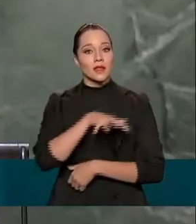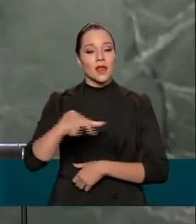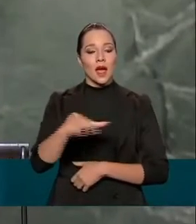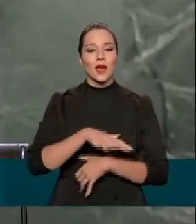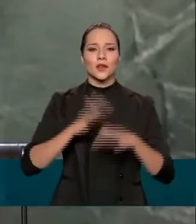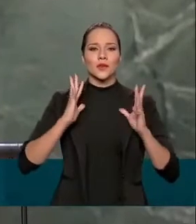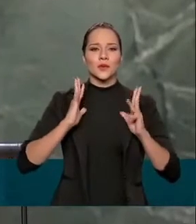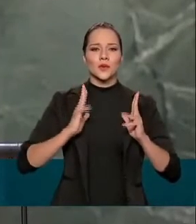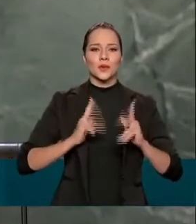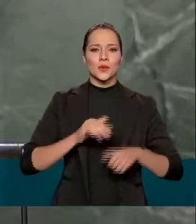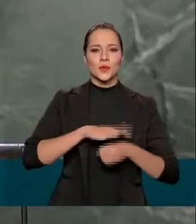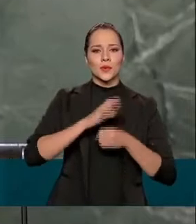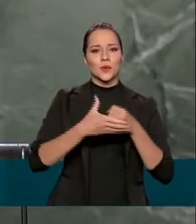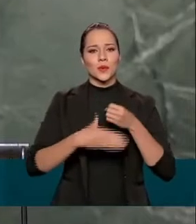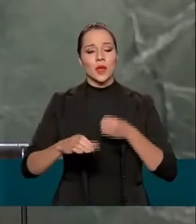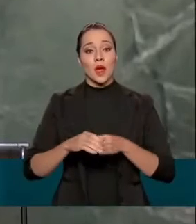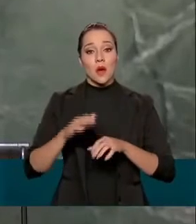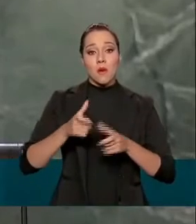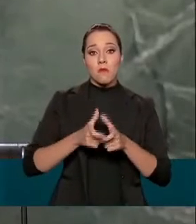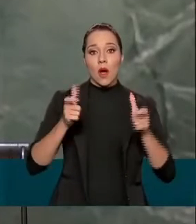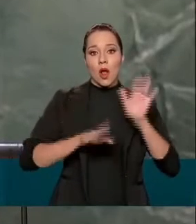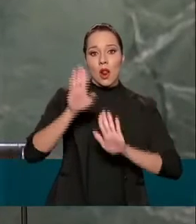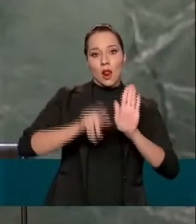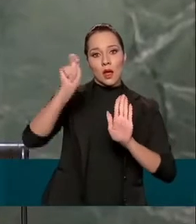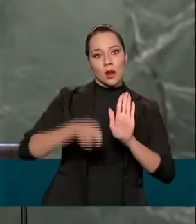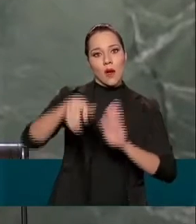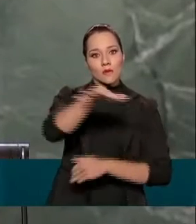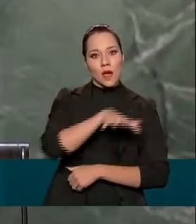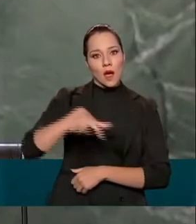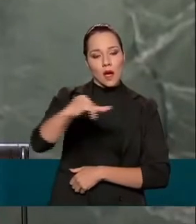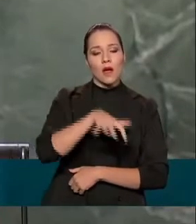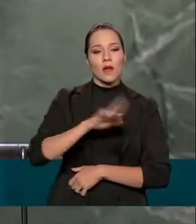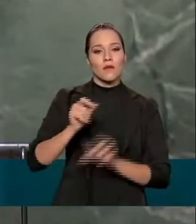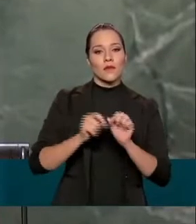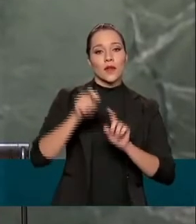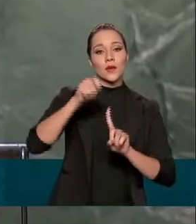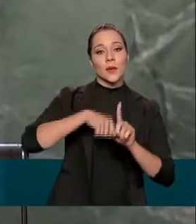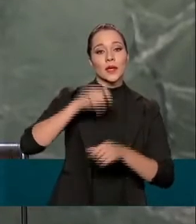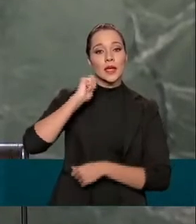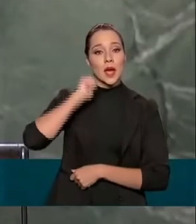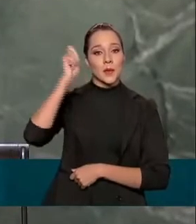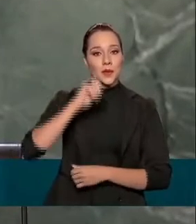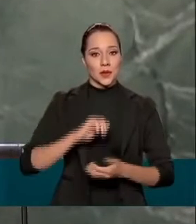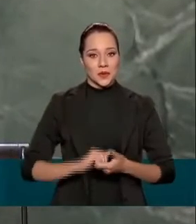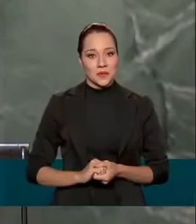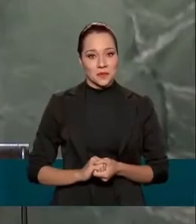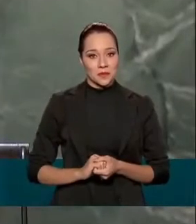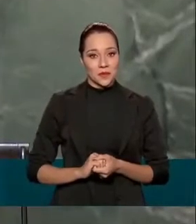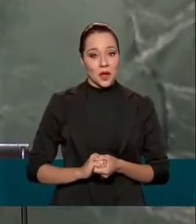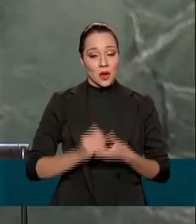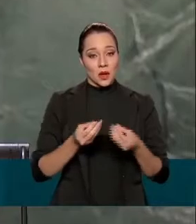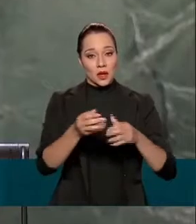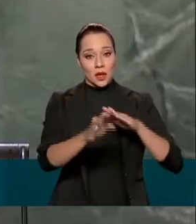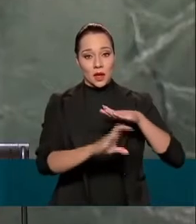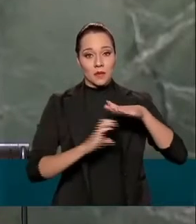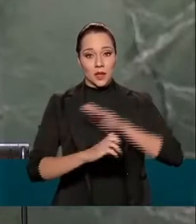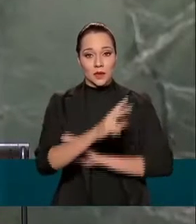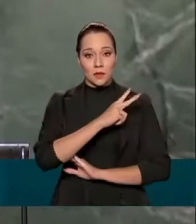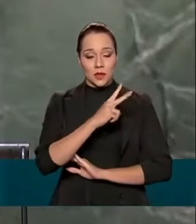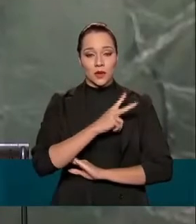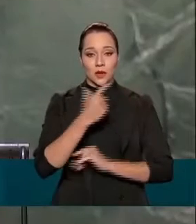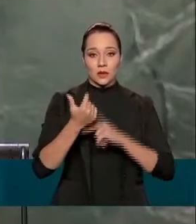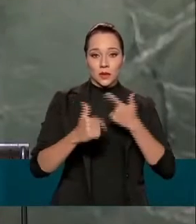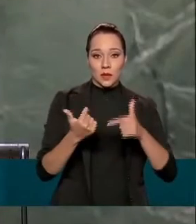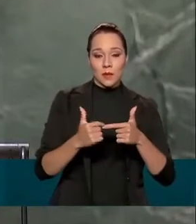saneamento básico. O maior leilão da história do setor foi realizado em abril, com concessão ao setor privado do